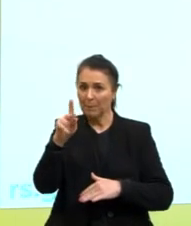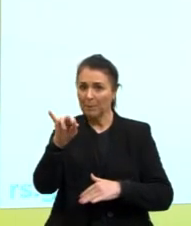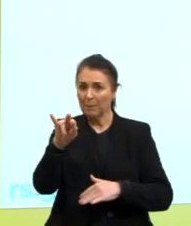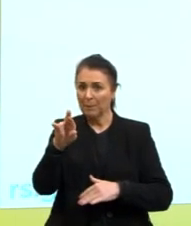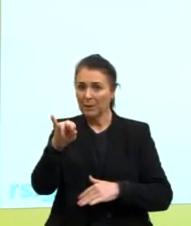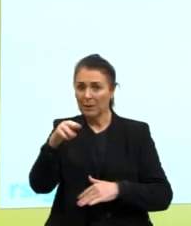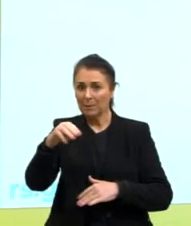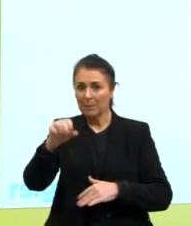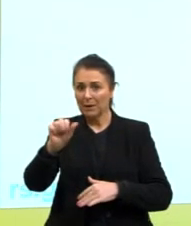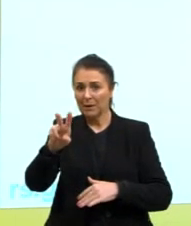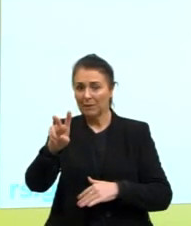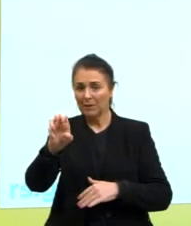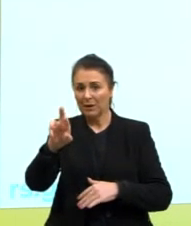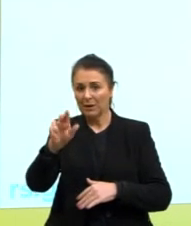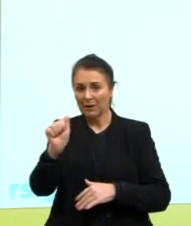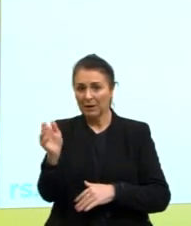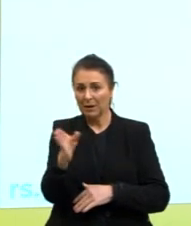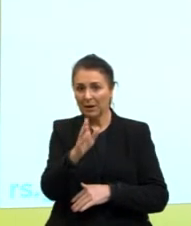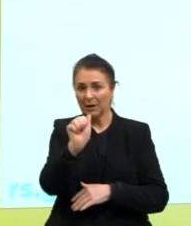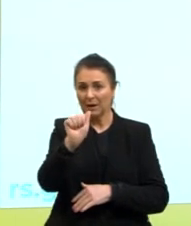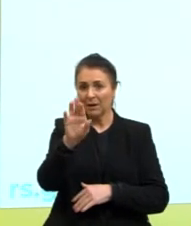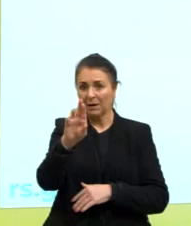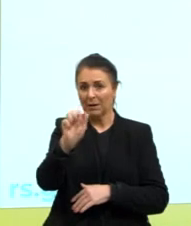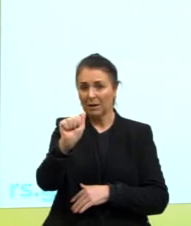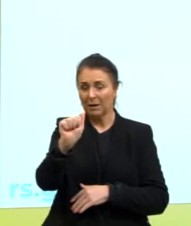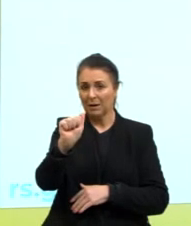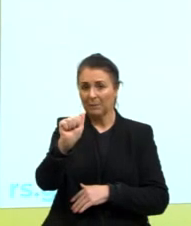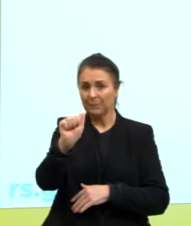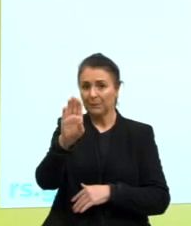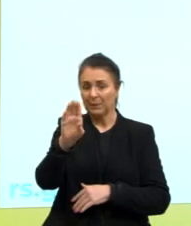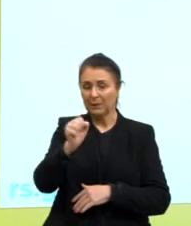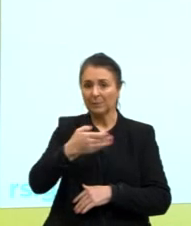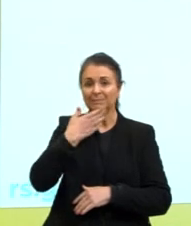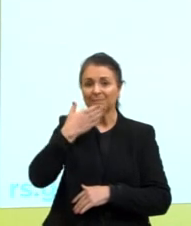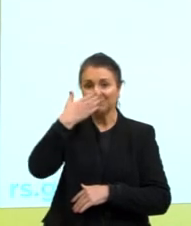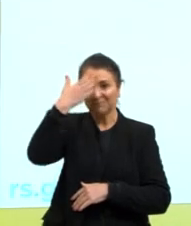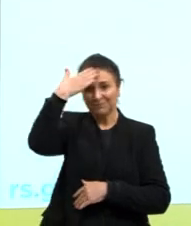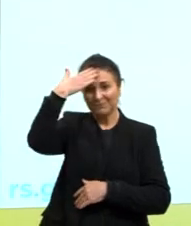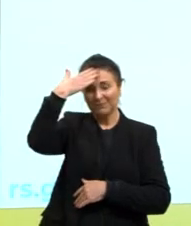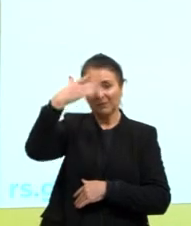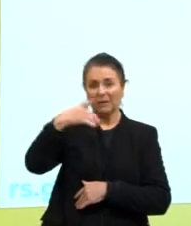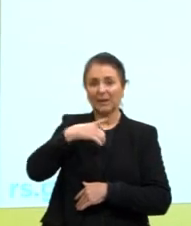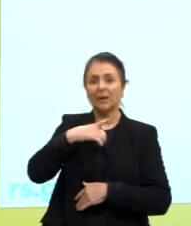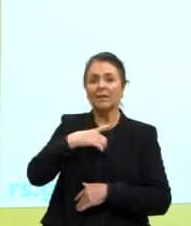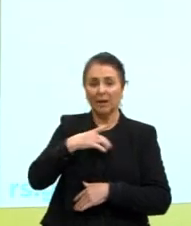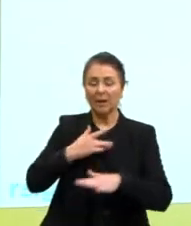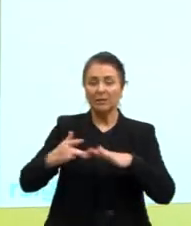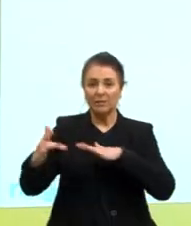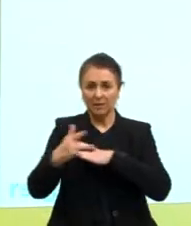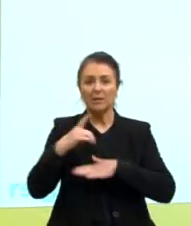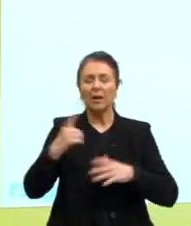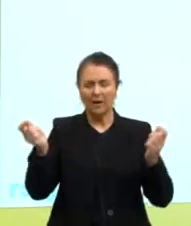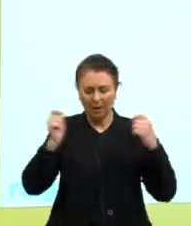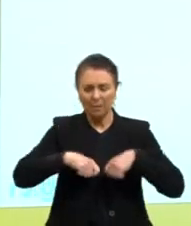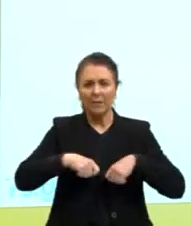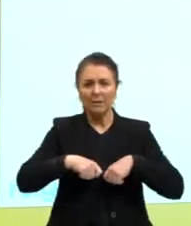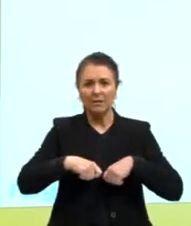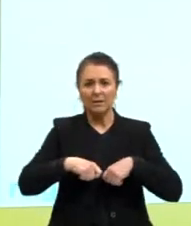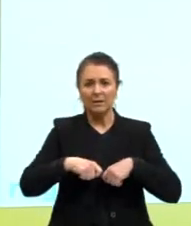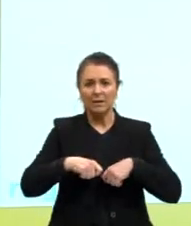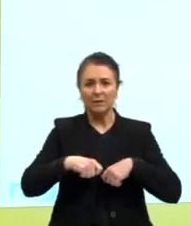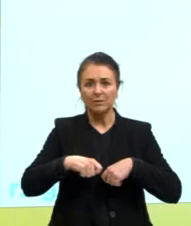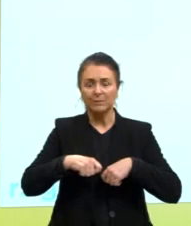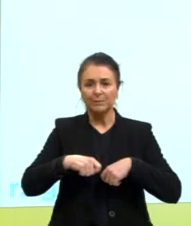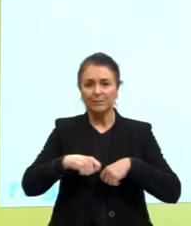Então, as redes sociais têm o poderoso poder ou a poderosa capacidade que, se formos traduzir